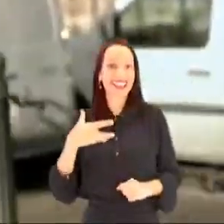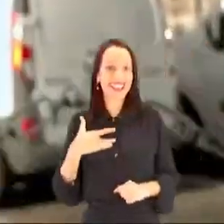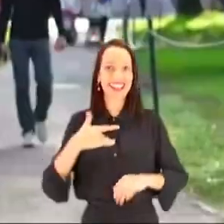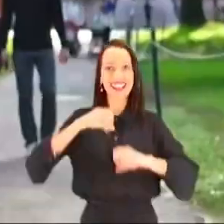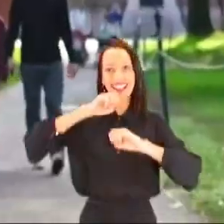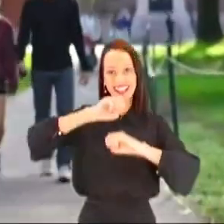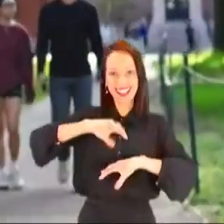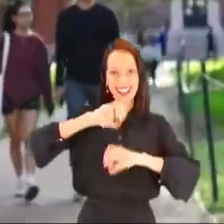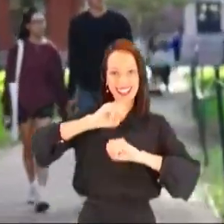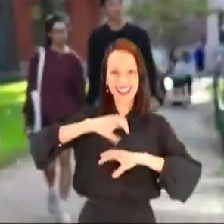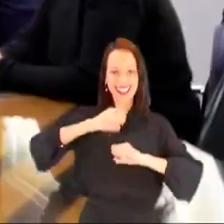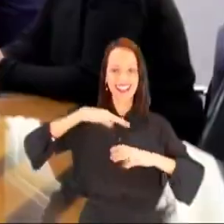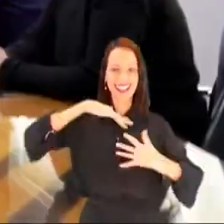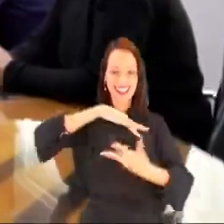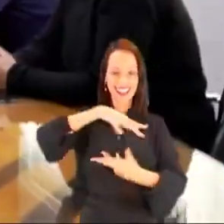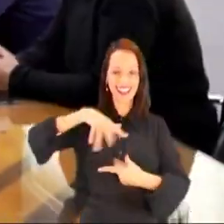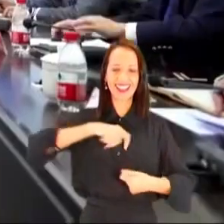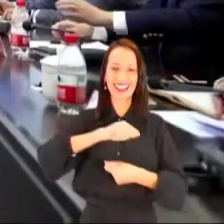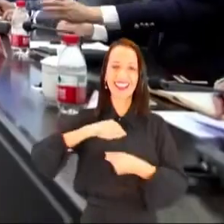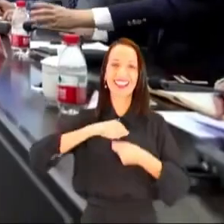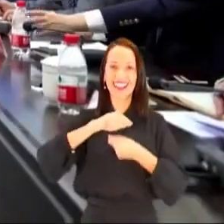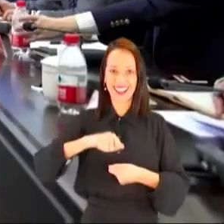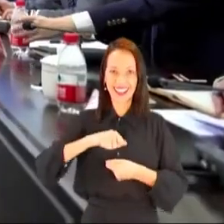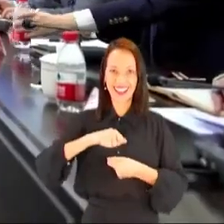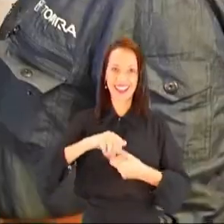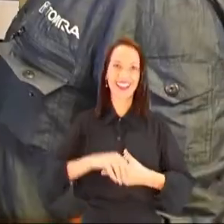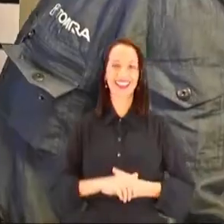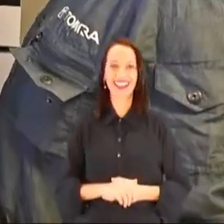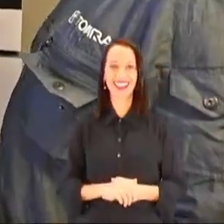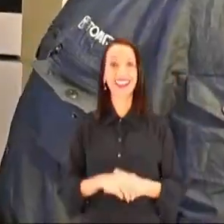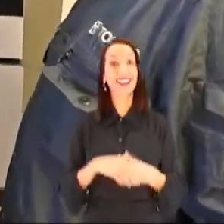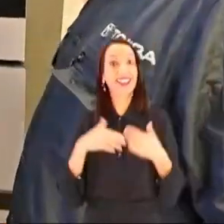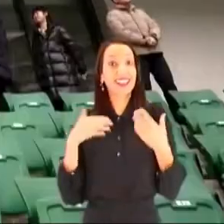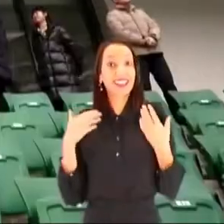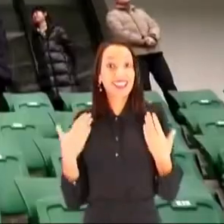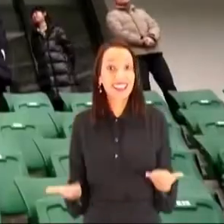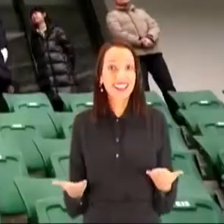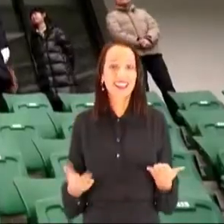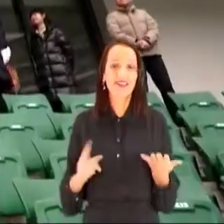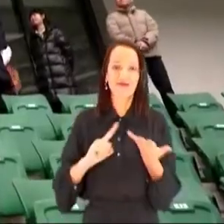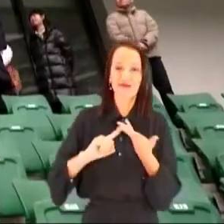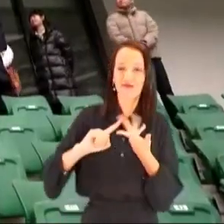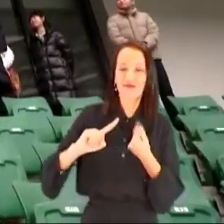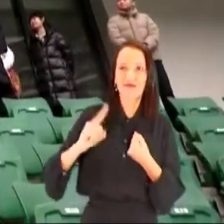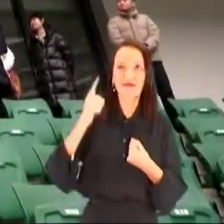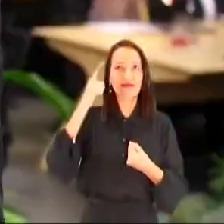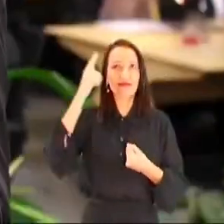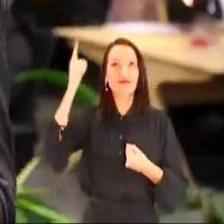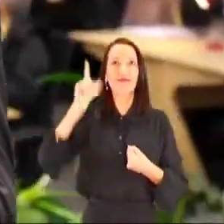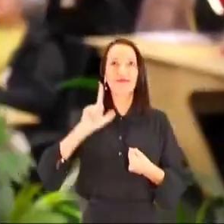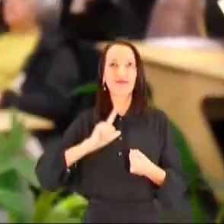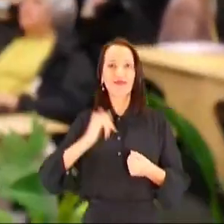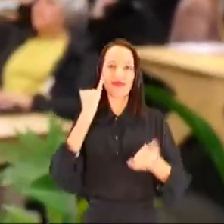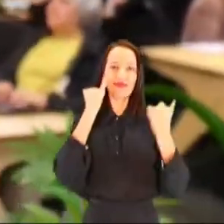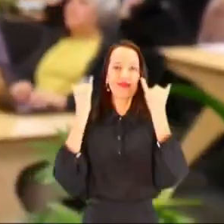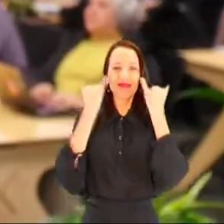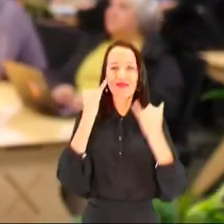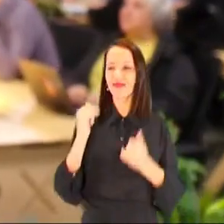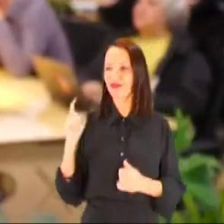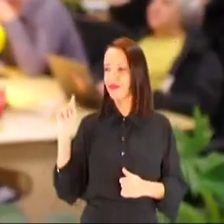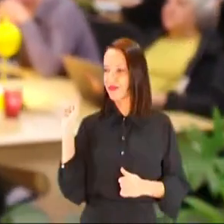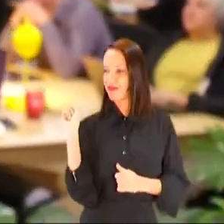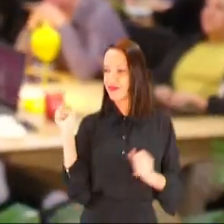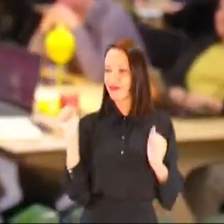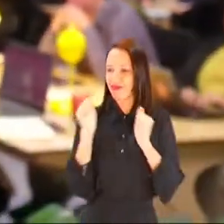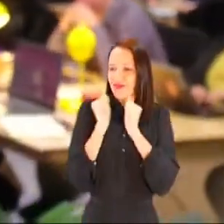mobilidade, saúde, educação e sustentabilidade. Aí, com todos esses dados na